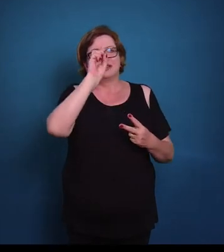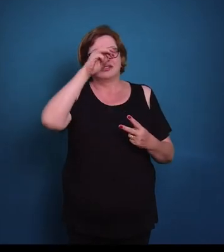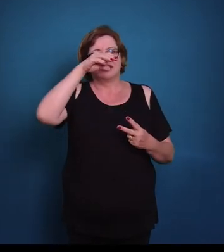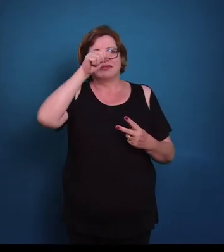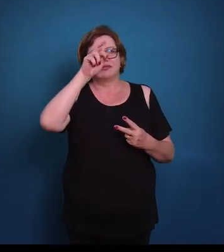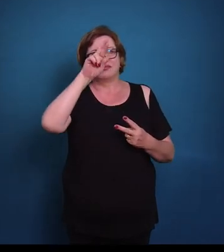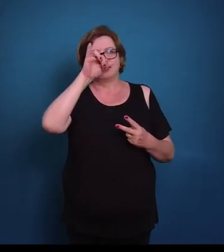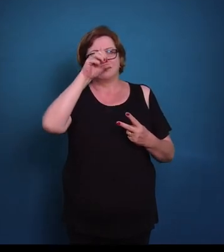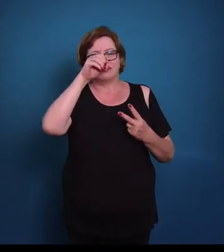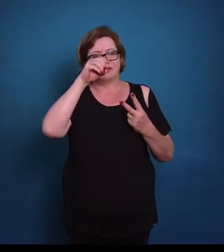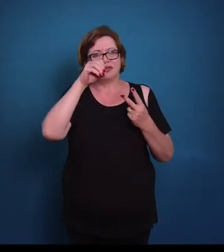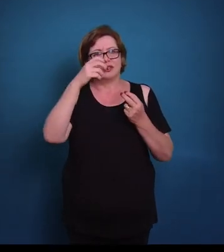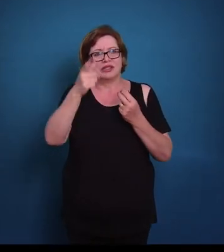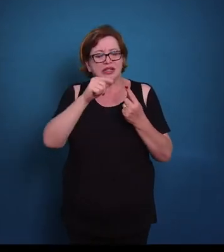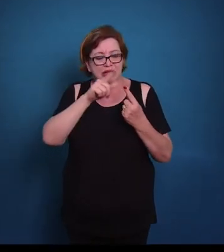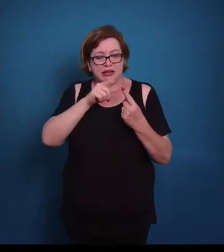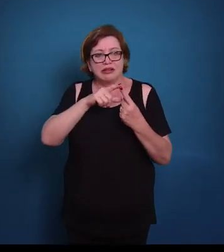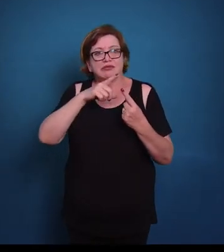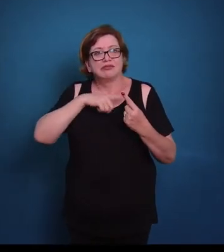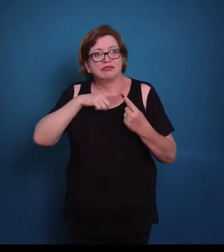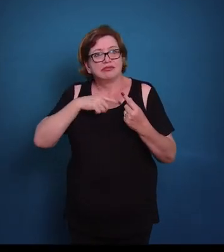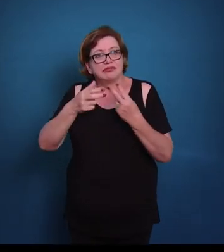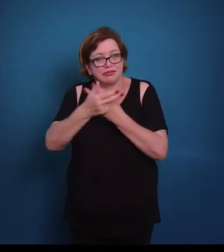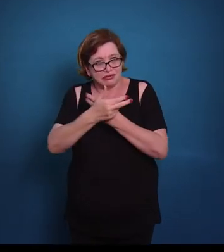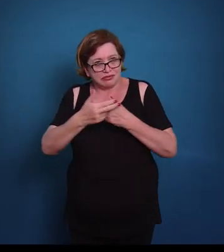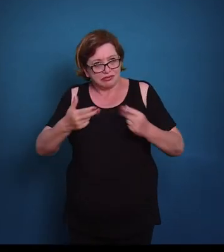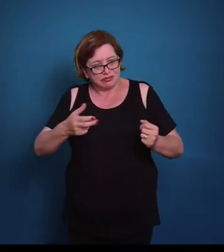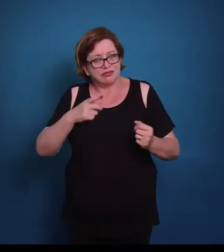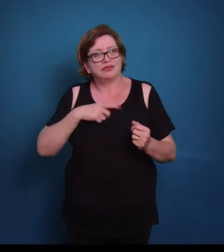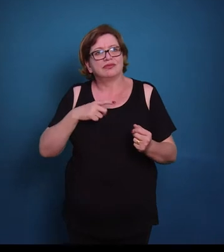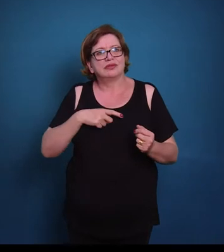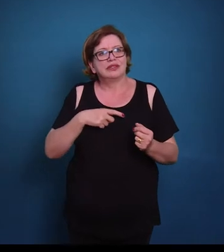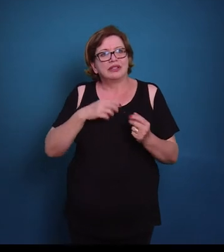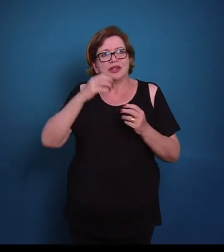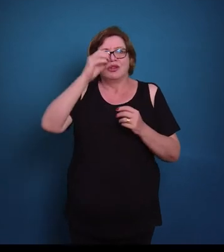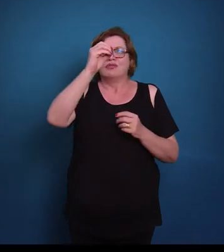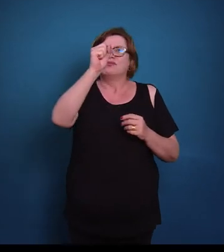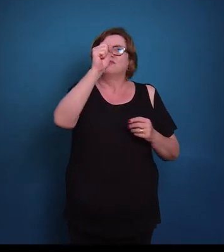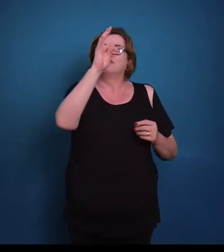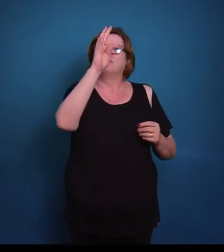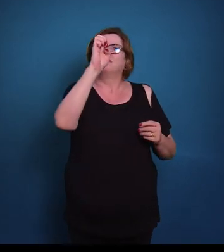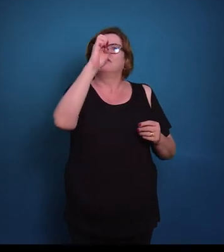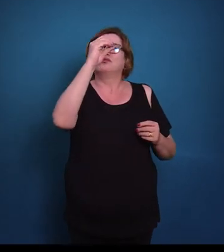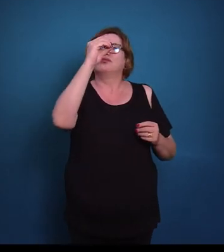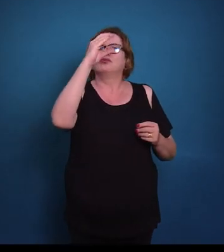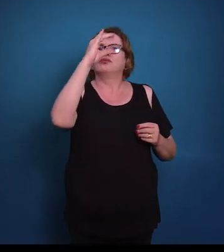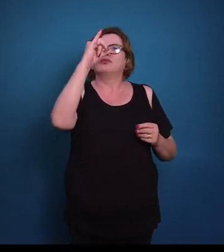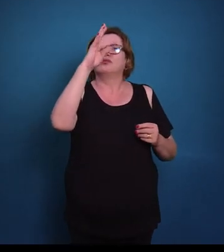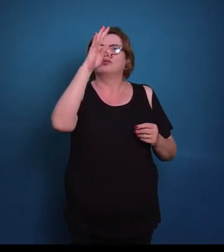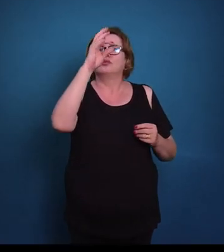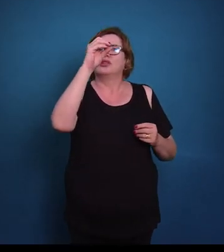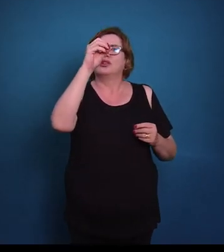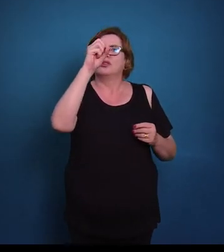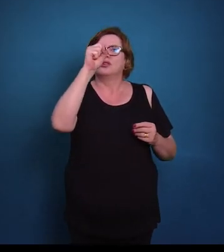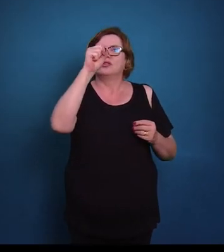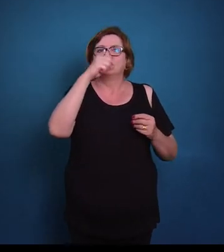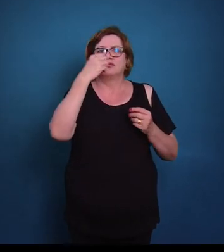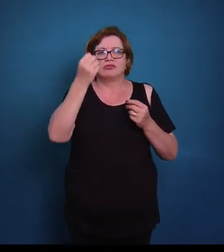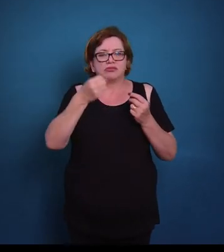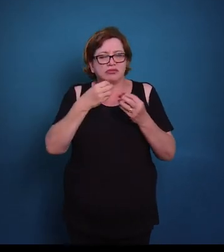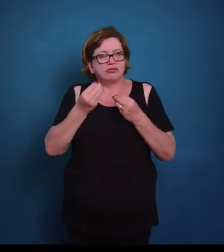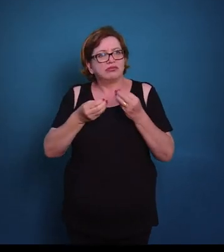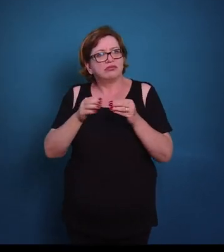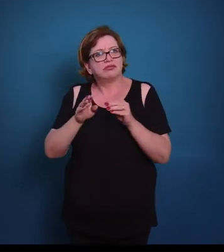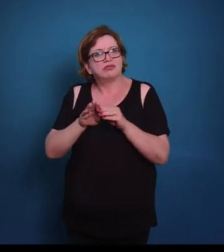osteósteos e a matriz óssea primária, onde há uma distribuição de fibras, mas essa distribuição não segue um padrão.